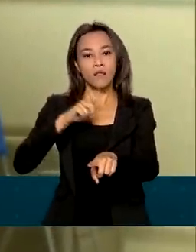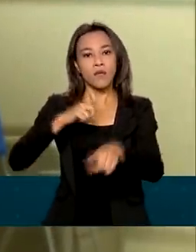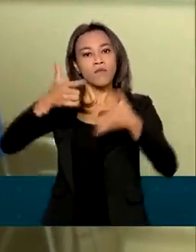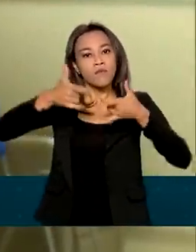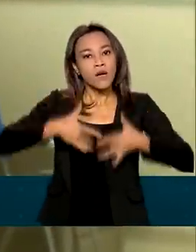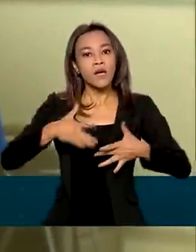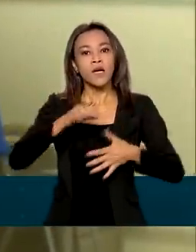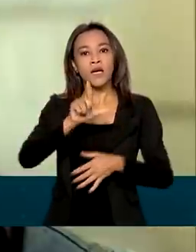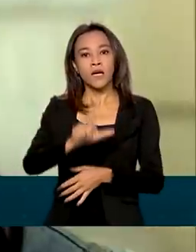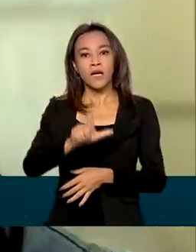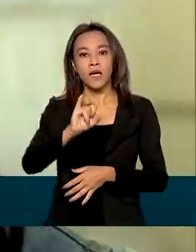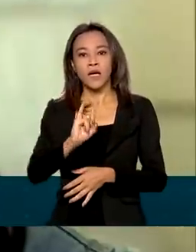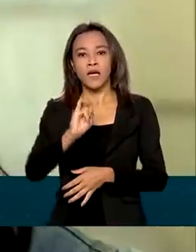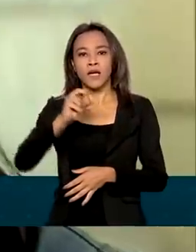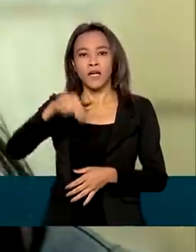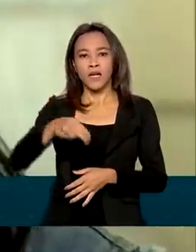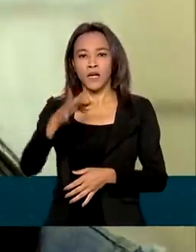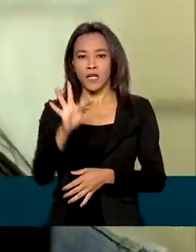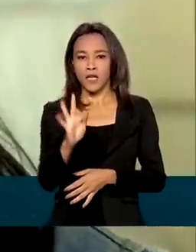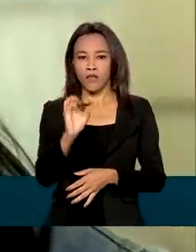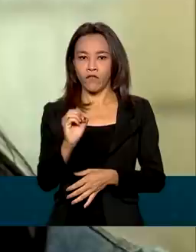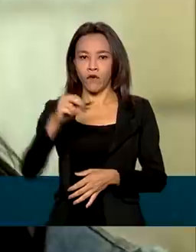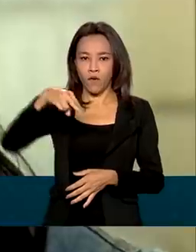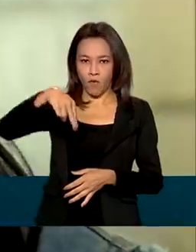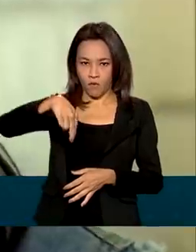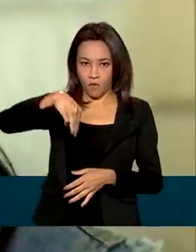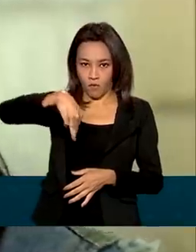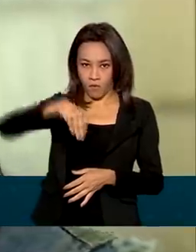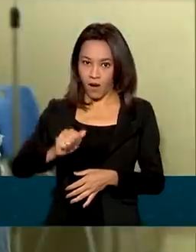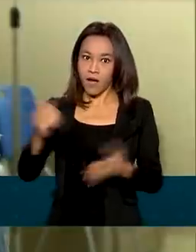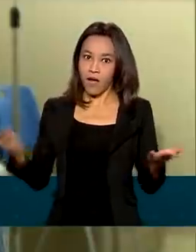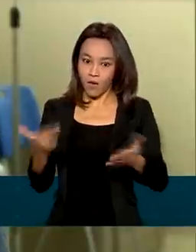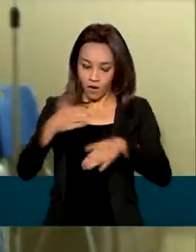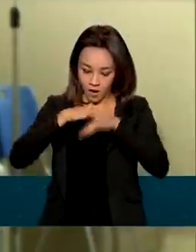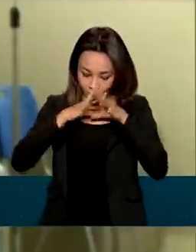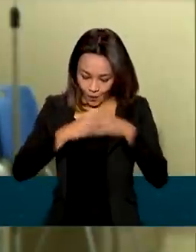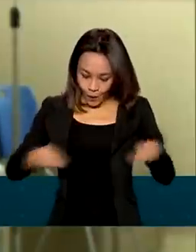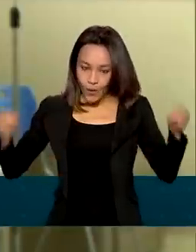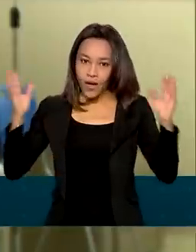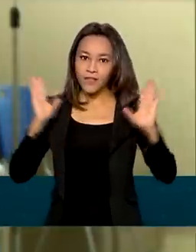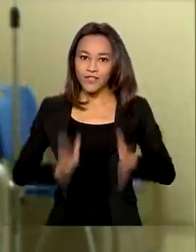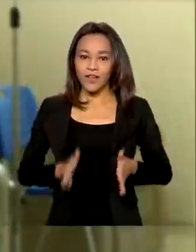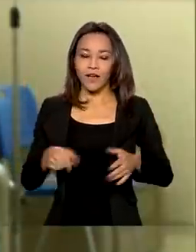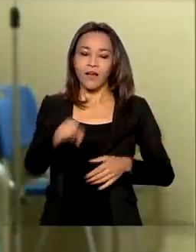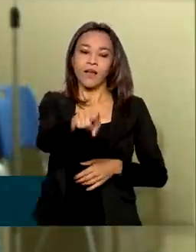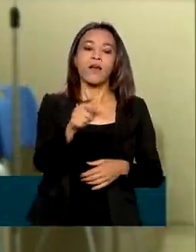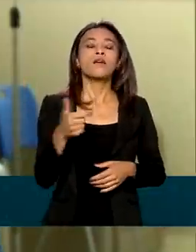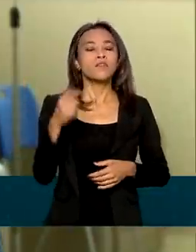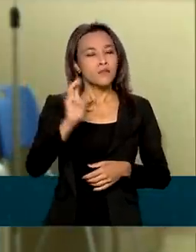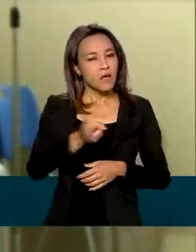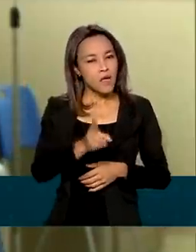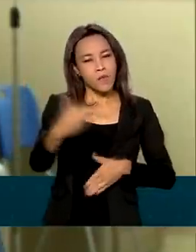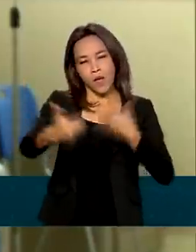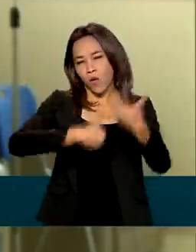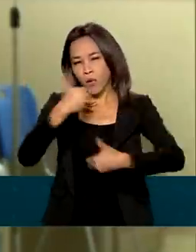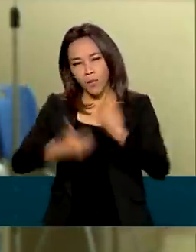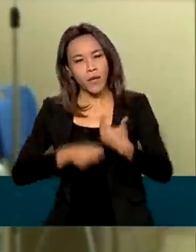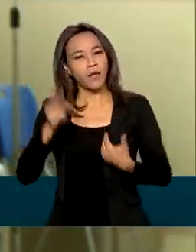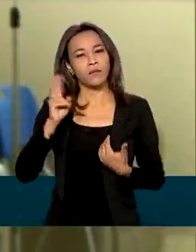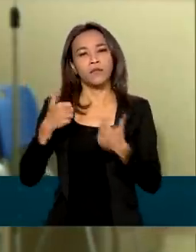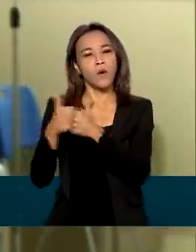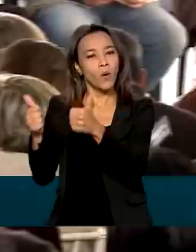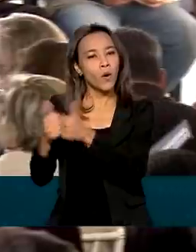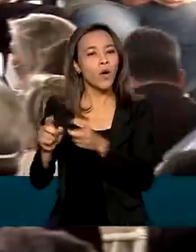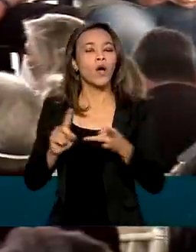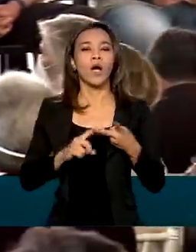linfoma há um ano. E a pós-tratamento está curada. Eu sempre tive acompanhamento aqui do hospital, tinha transporte, tinha